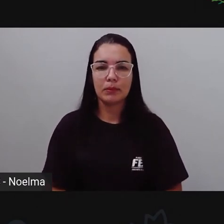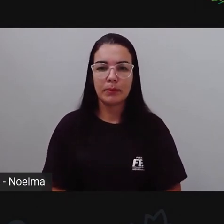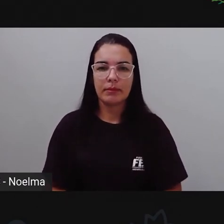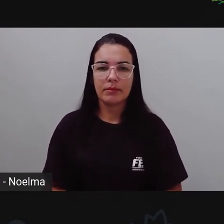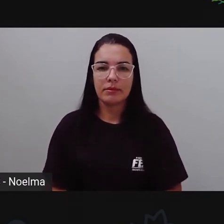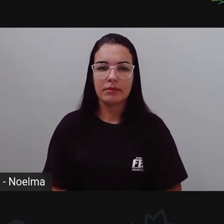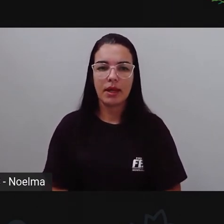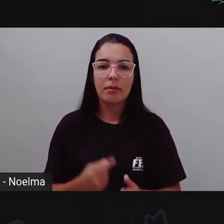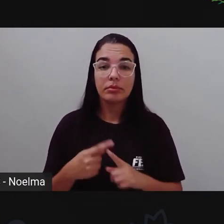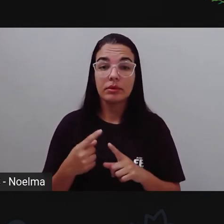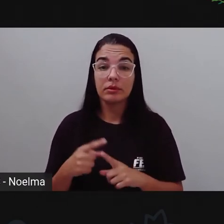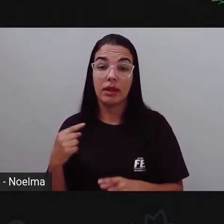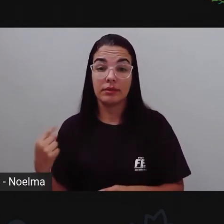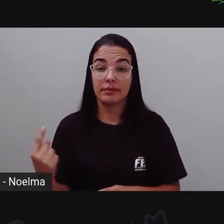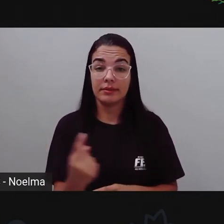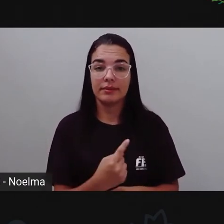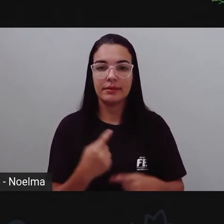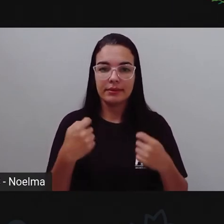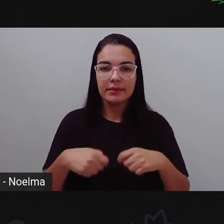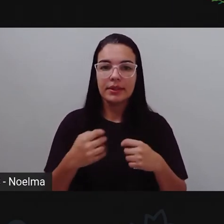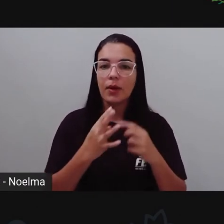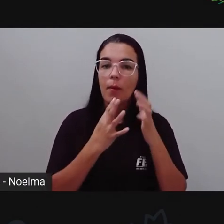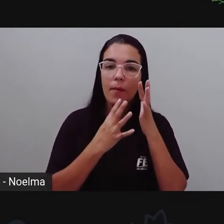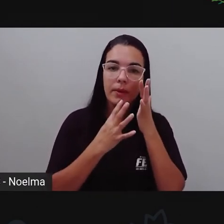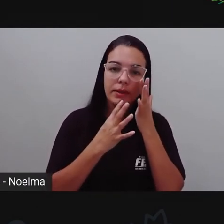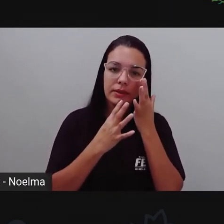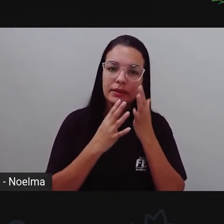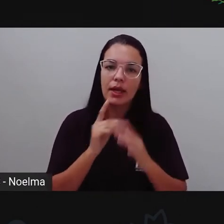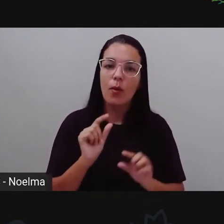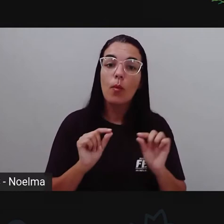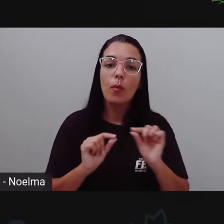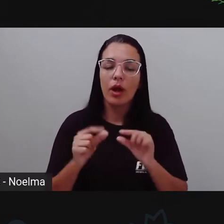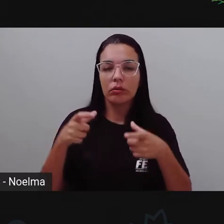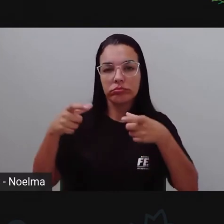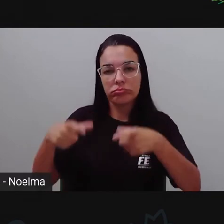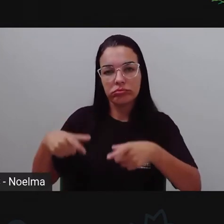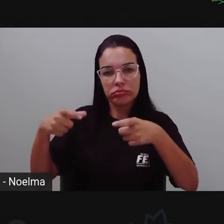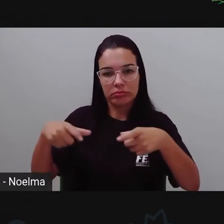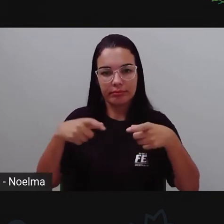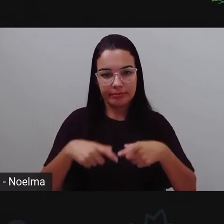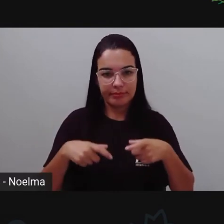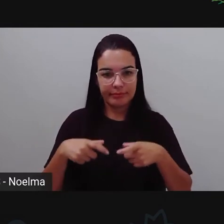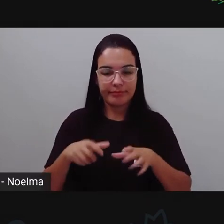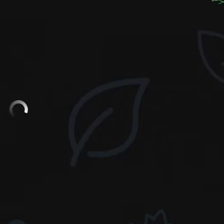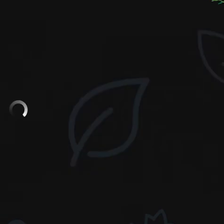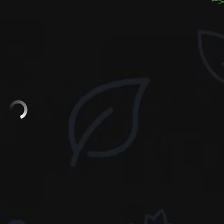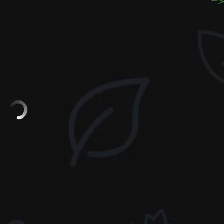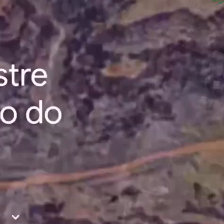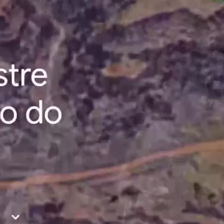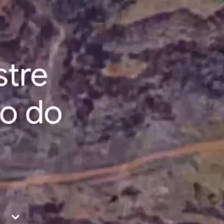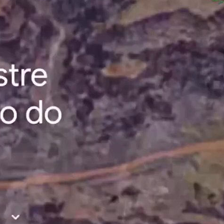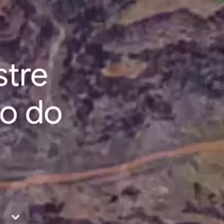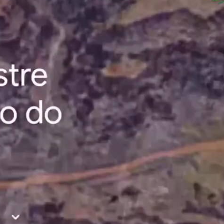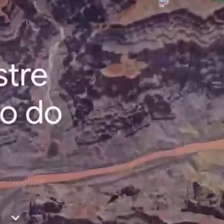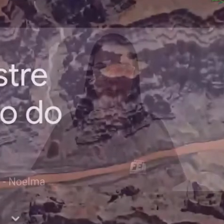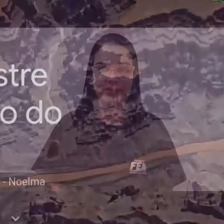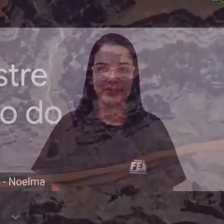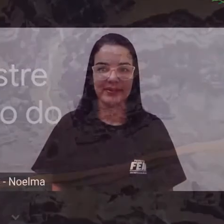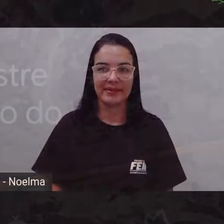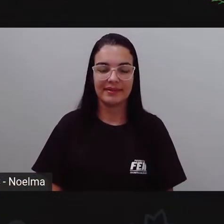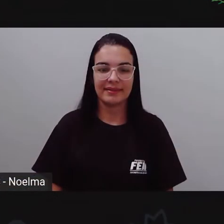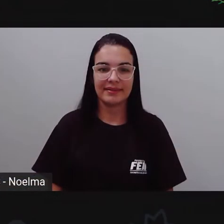gente conhecer um lugar, a gente vai conhecer aqui, Portugal.